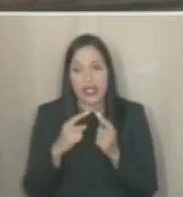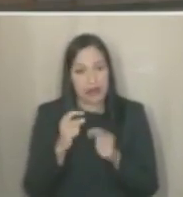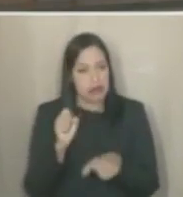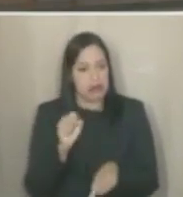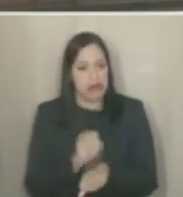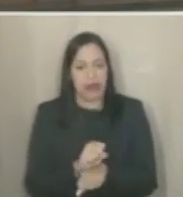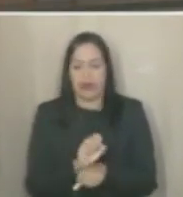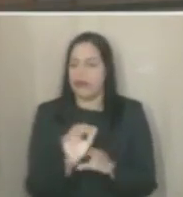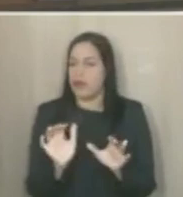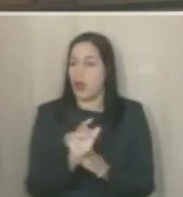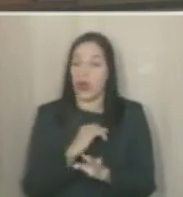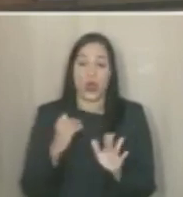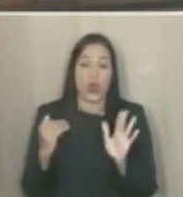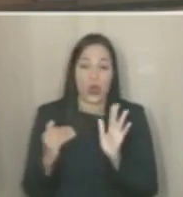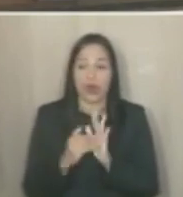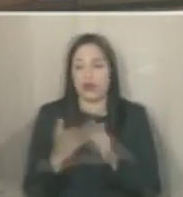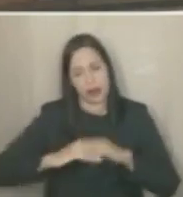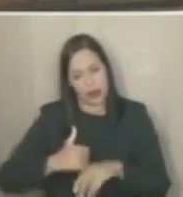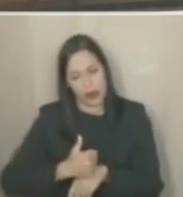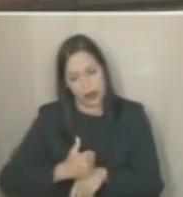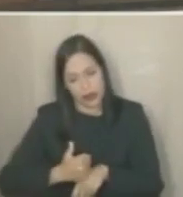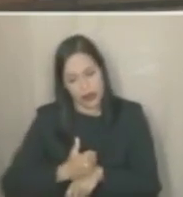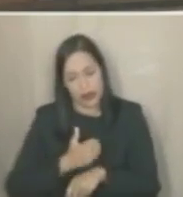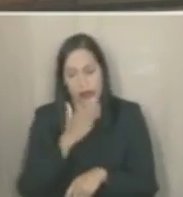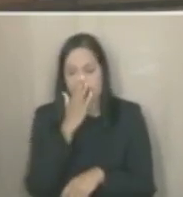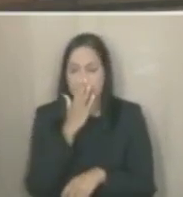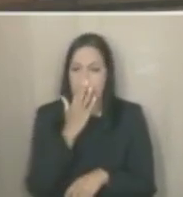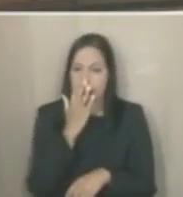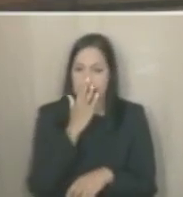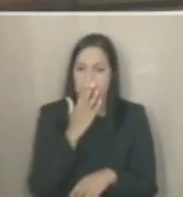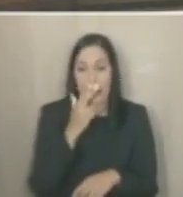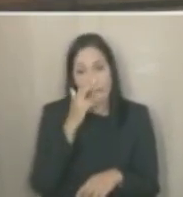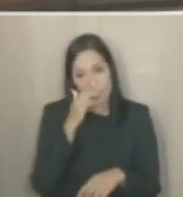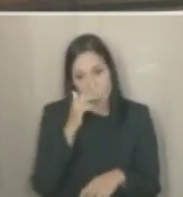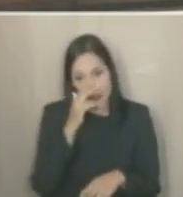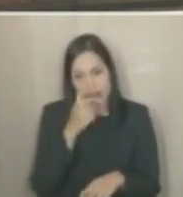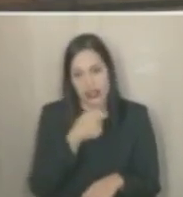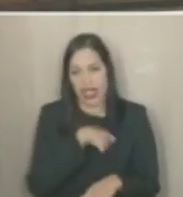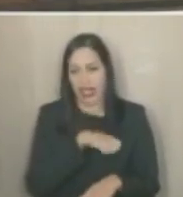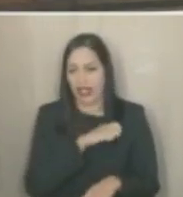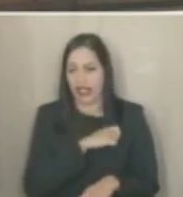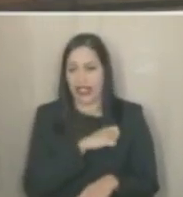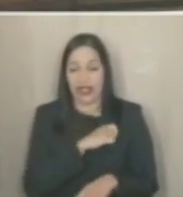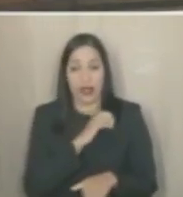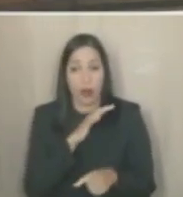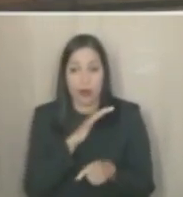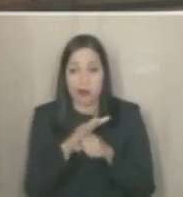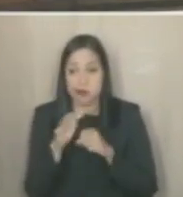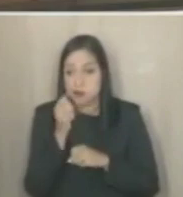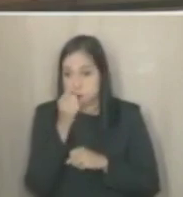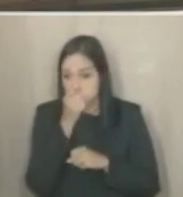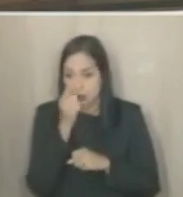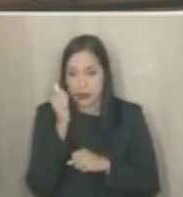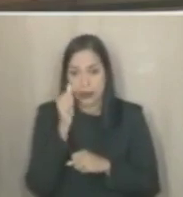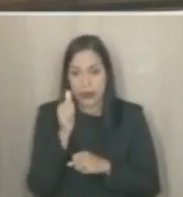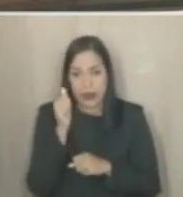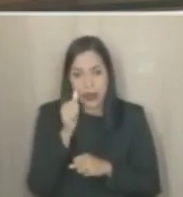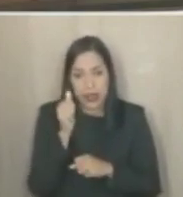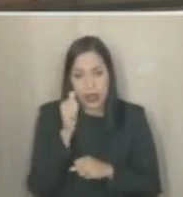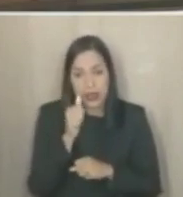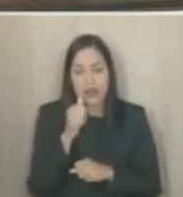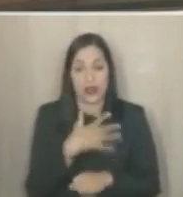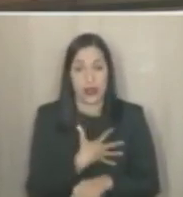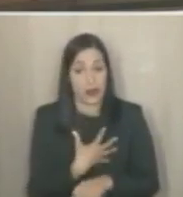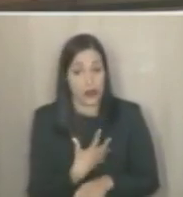nada, todo mundo trabalhando muito. Mesmo assim, a delegacia estava abarrotada de mulheres, com